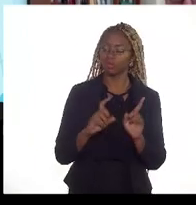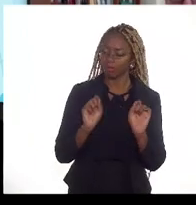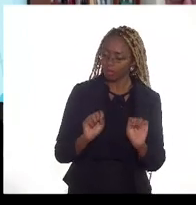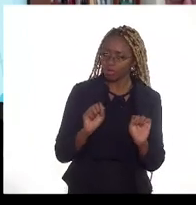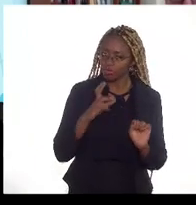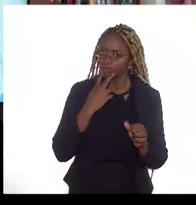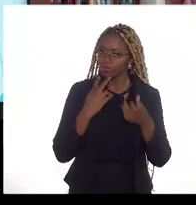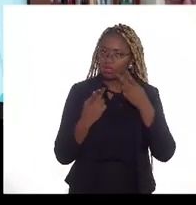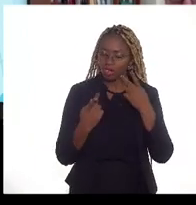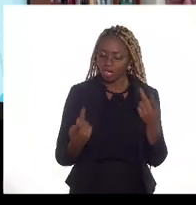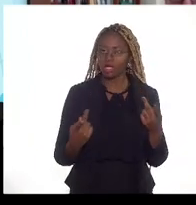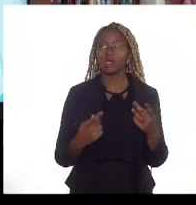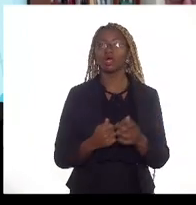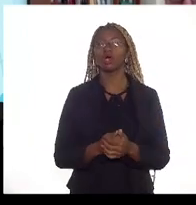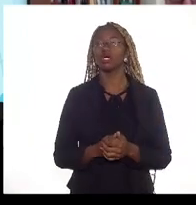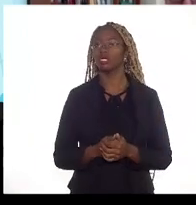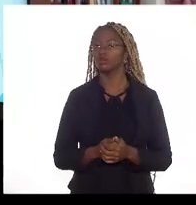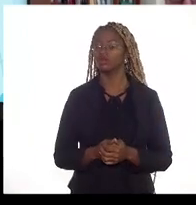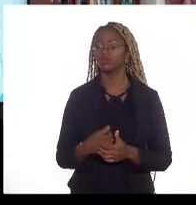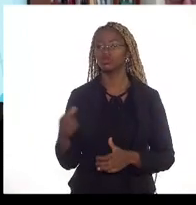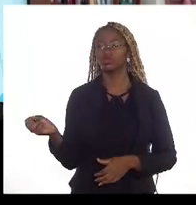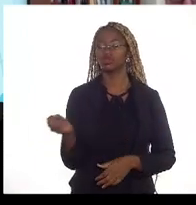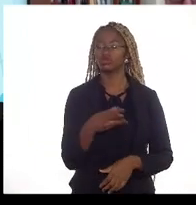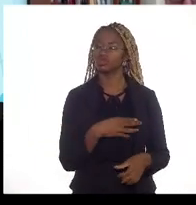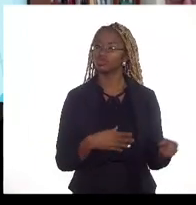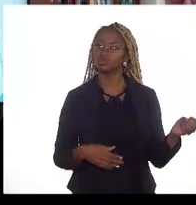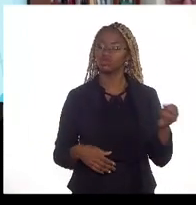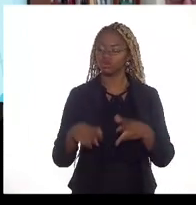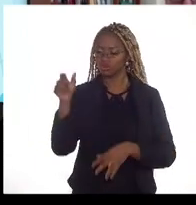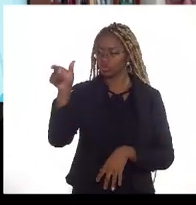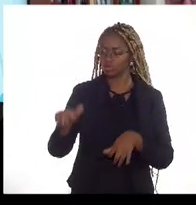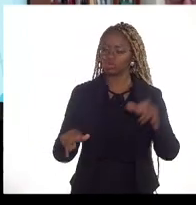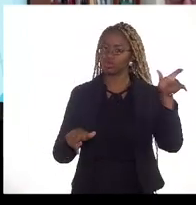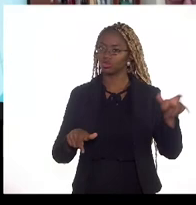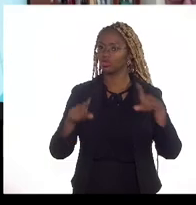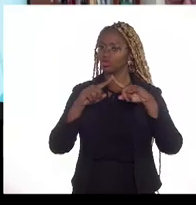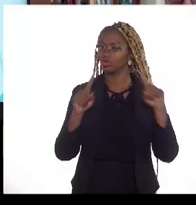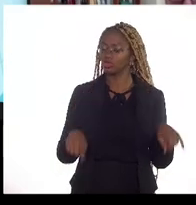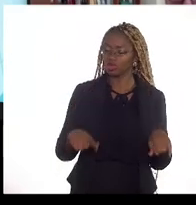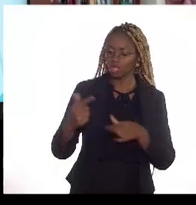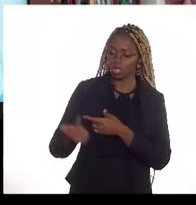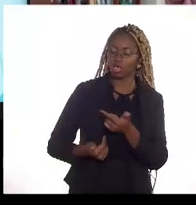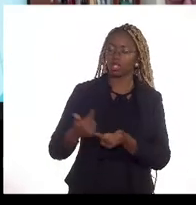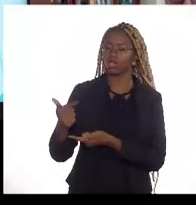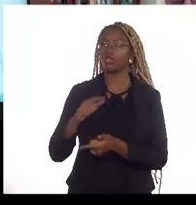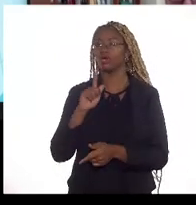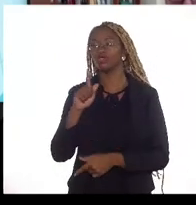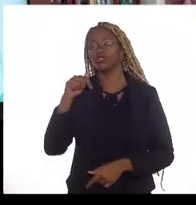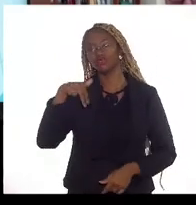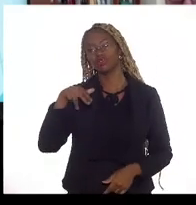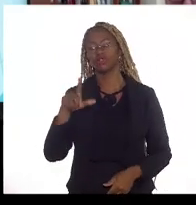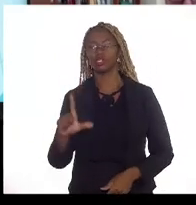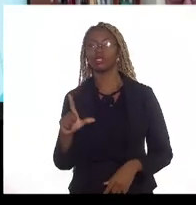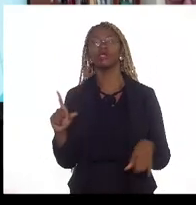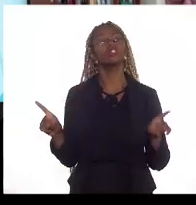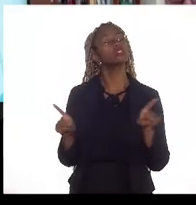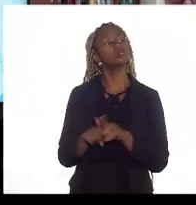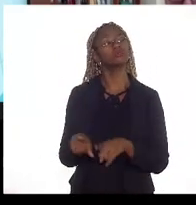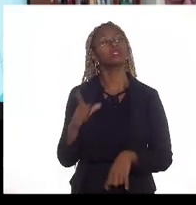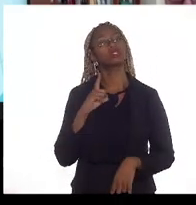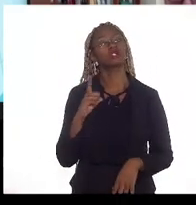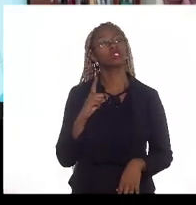terminais os novos operadores de terminais de GNL terão sim o condão